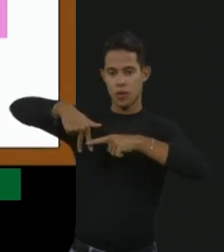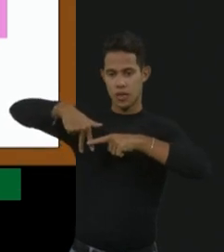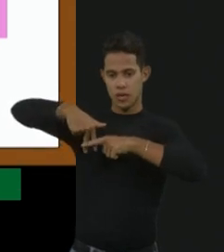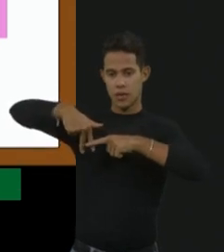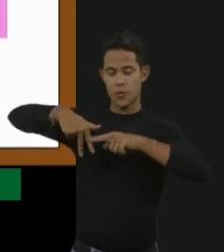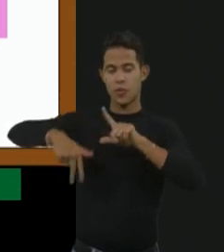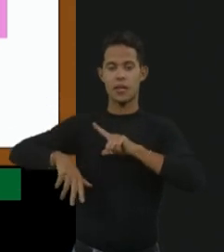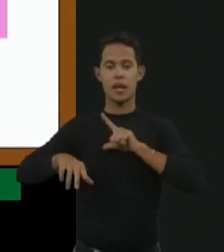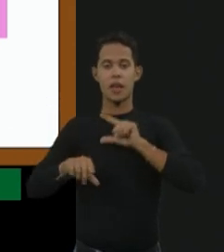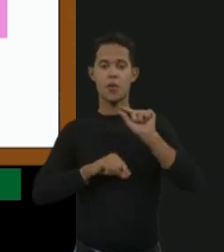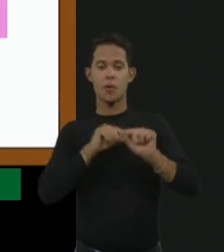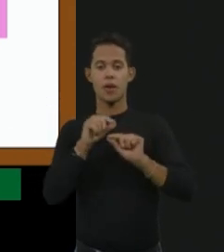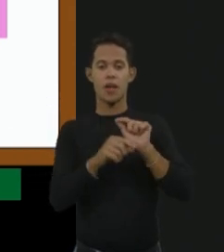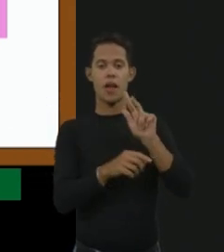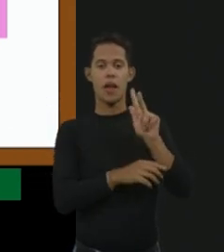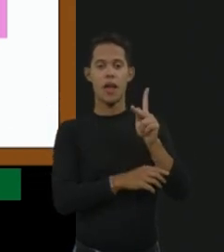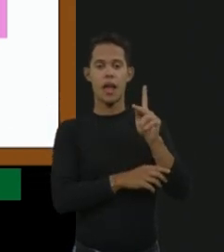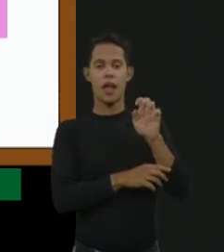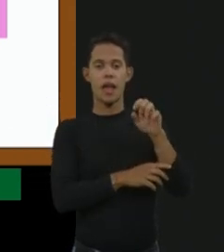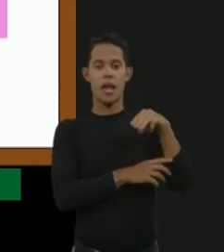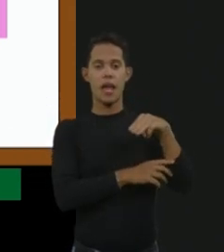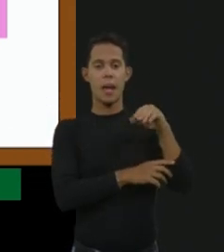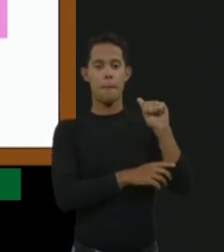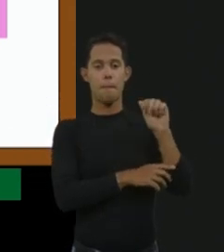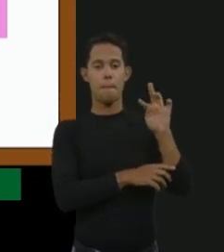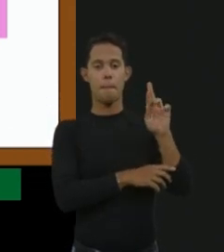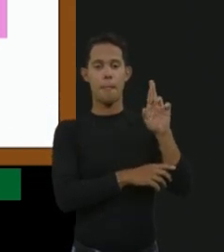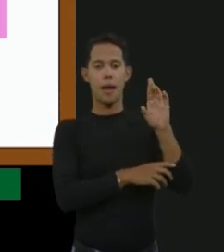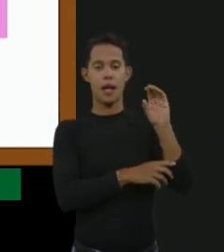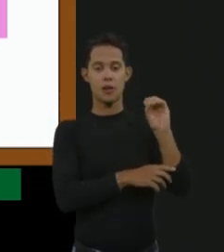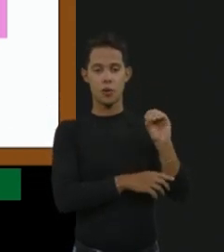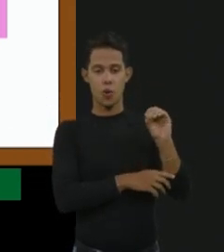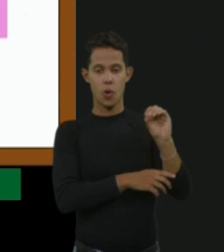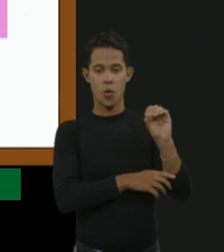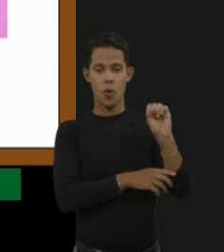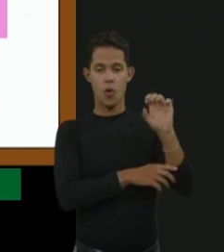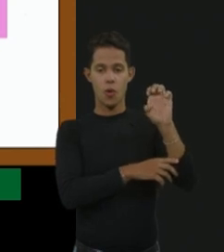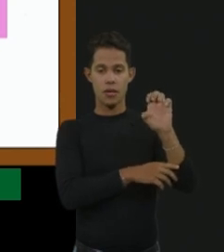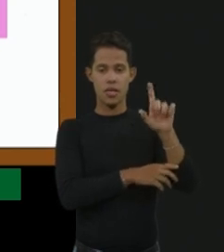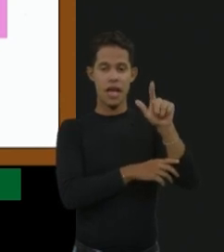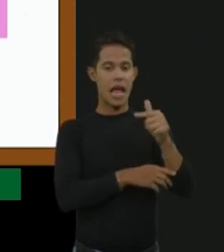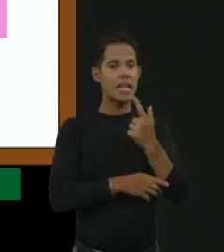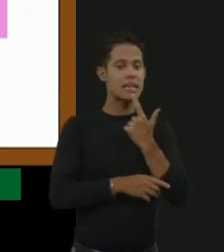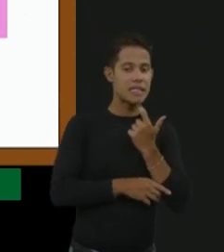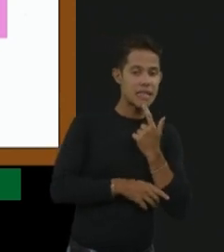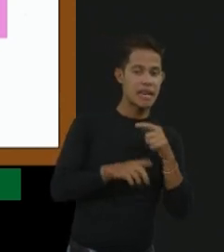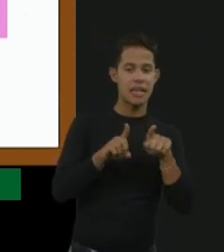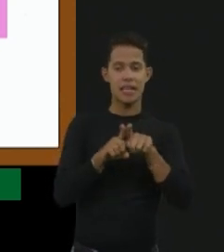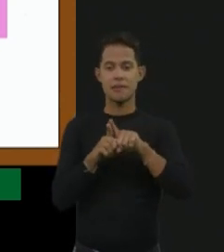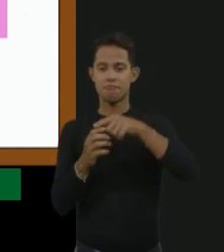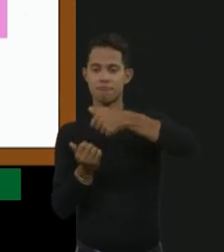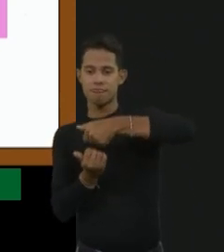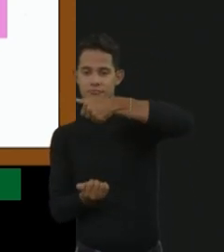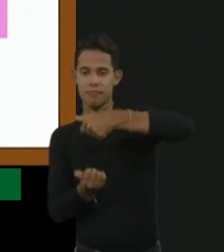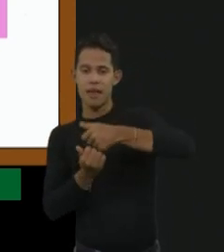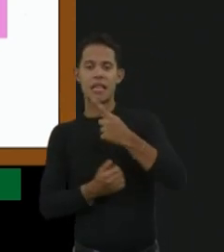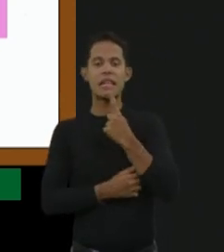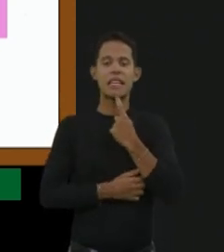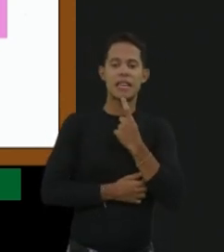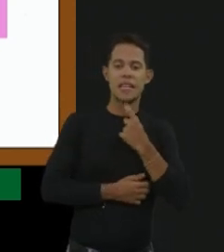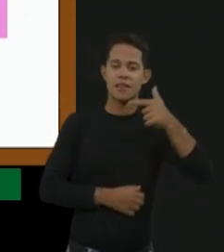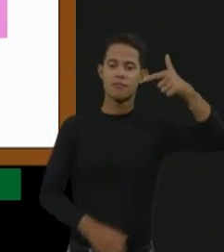hematrose, que é o nome para hema de sangue, artrose de articulação, esses sangramentos repetitivos, o